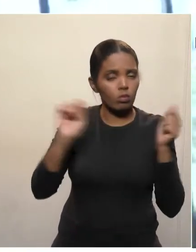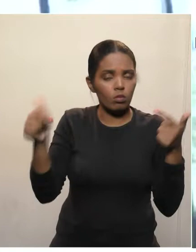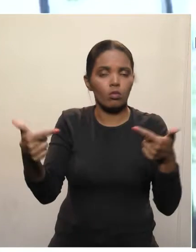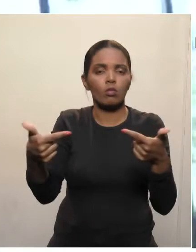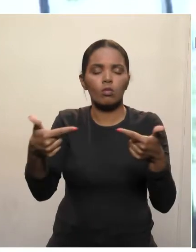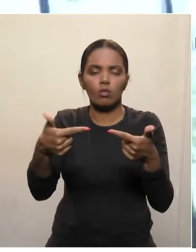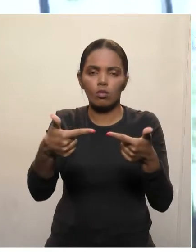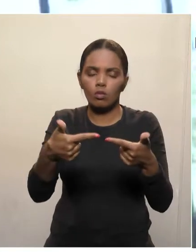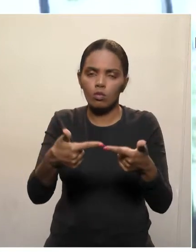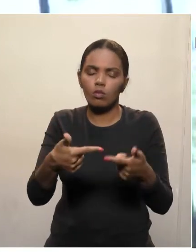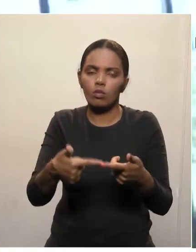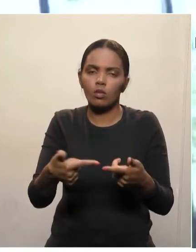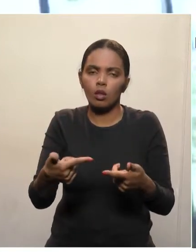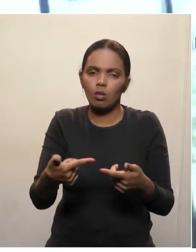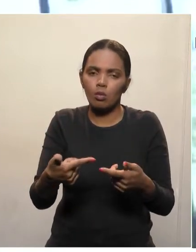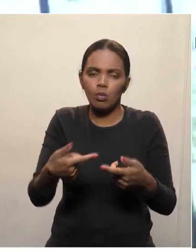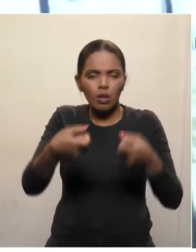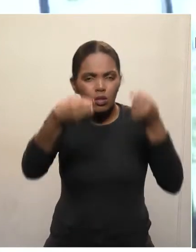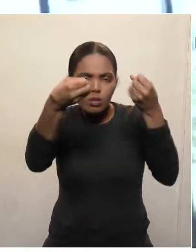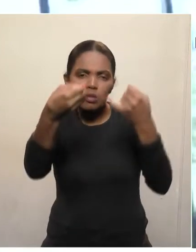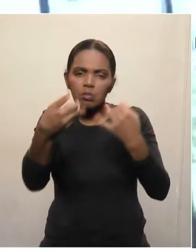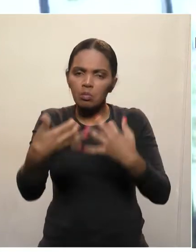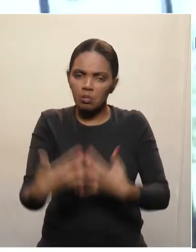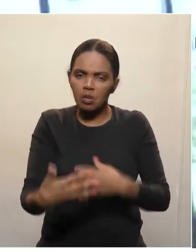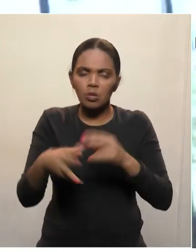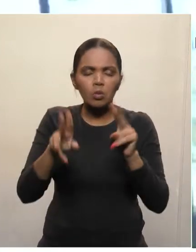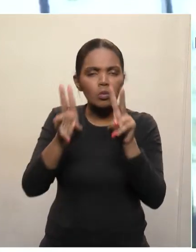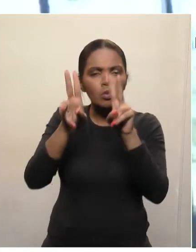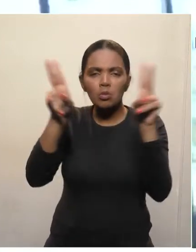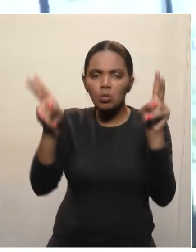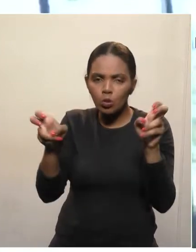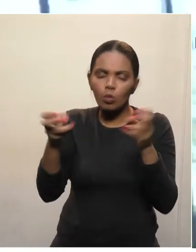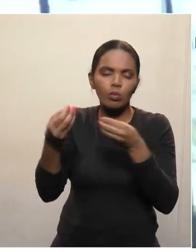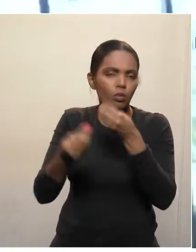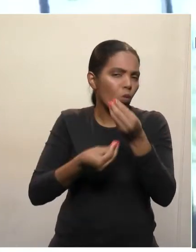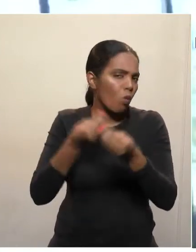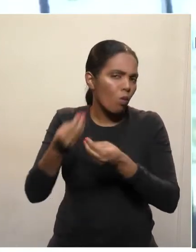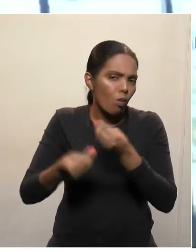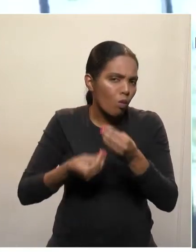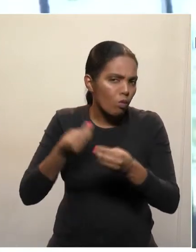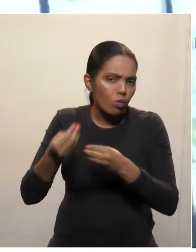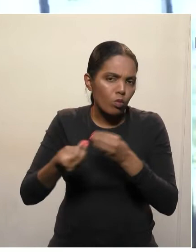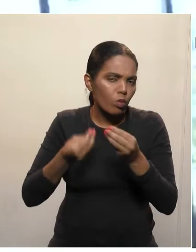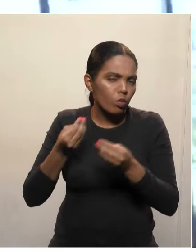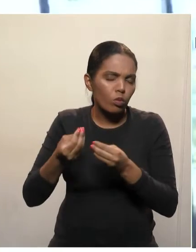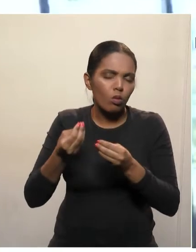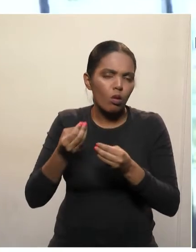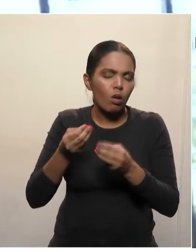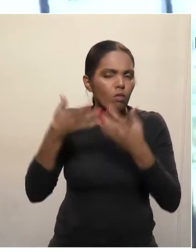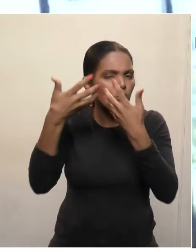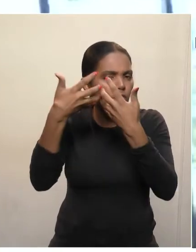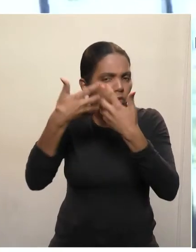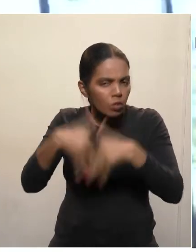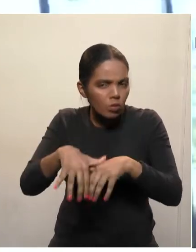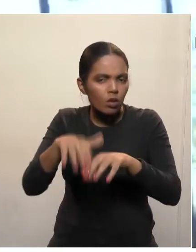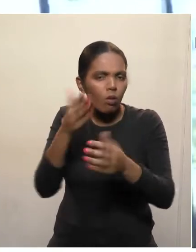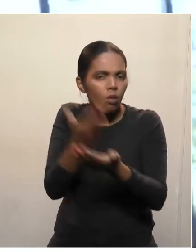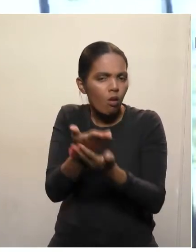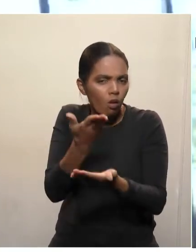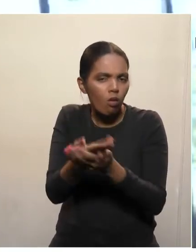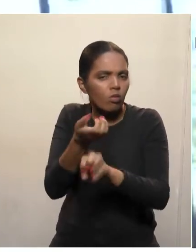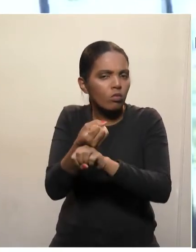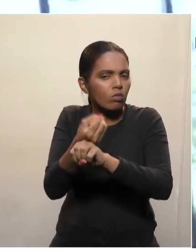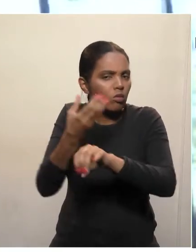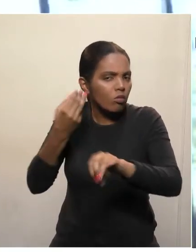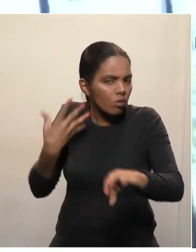para fazer esclarecimento sobre como está funcionando essas aulas à